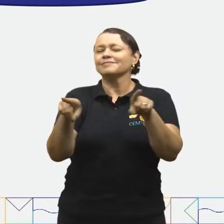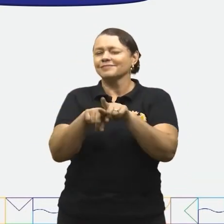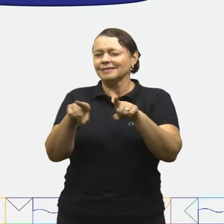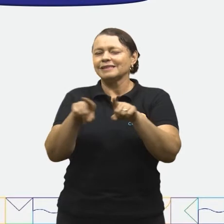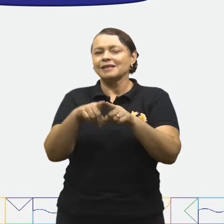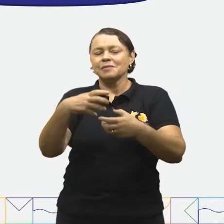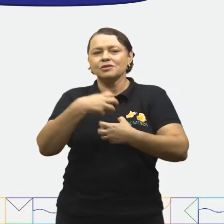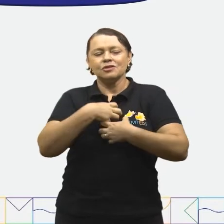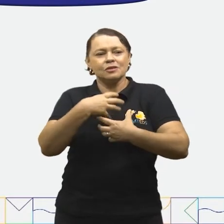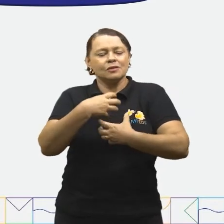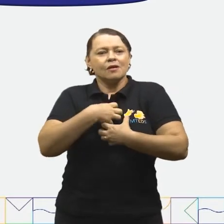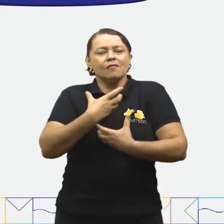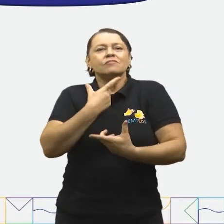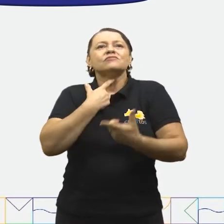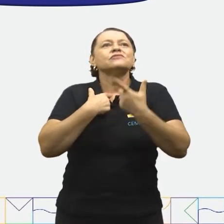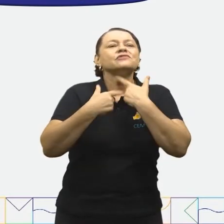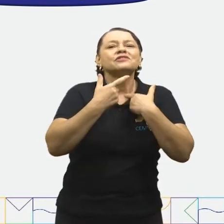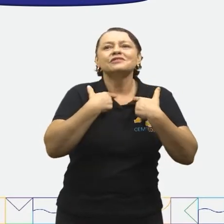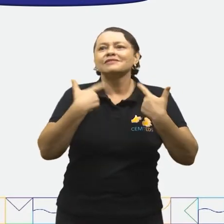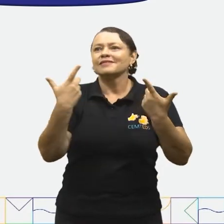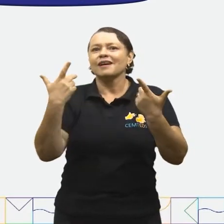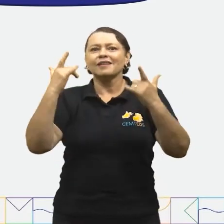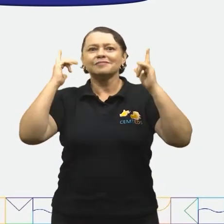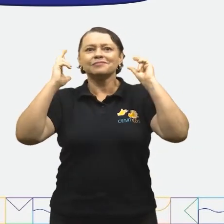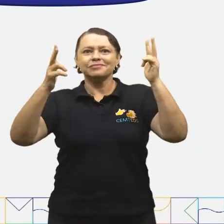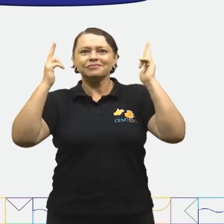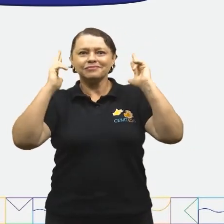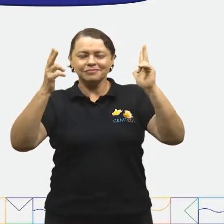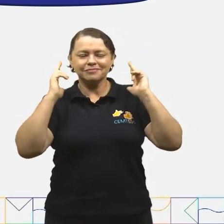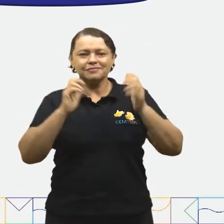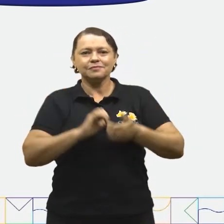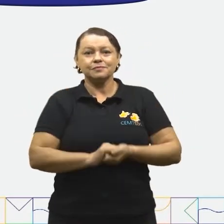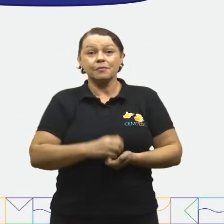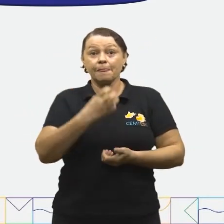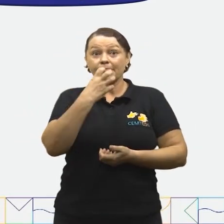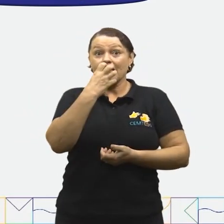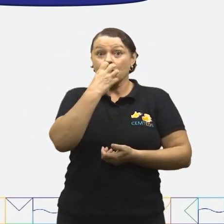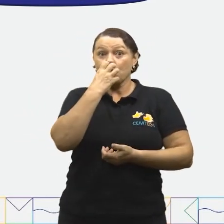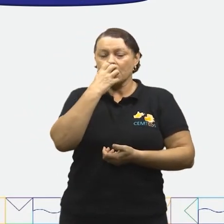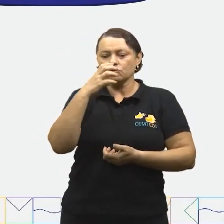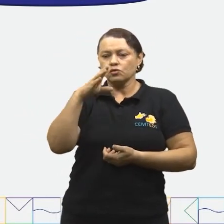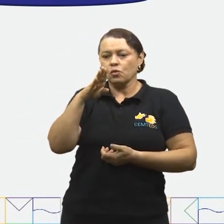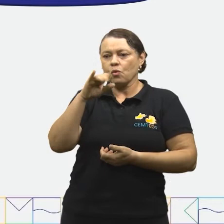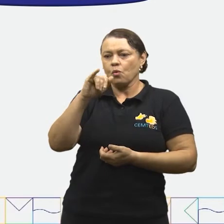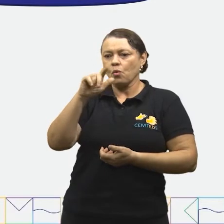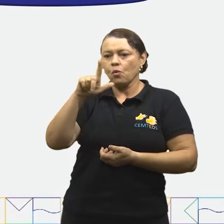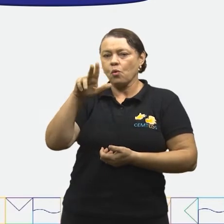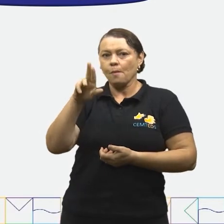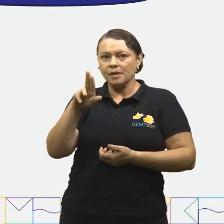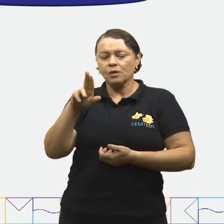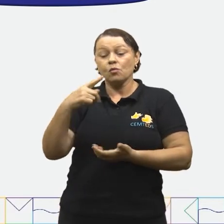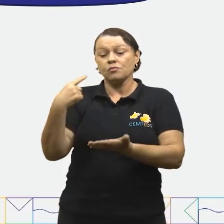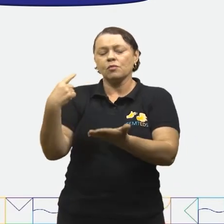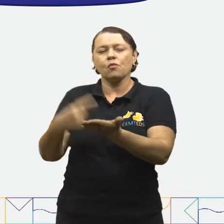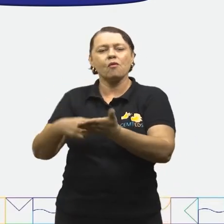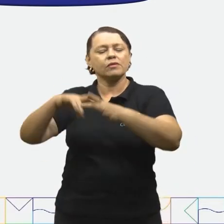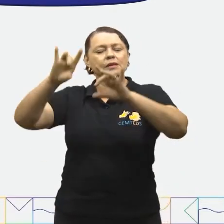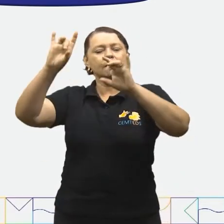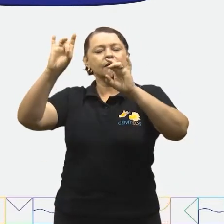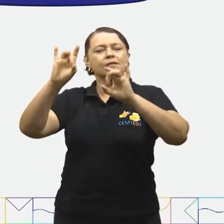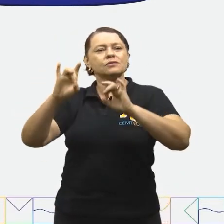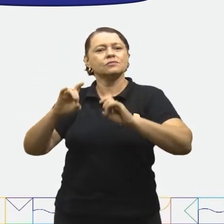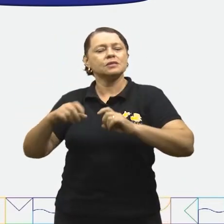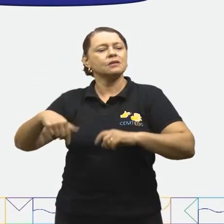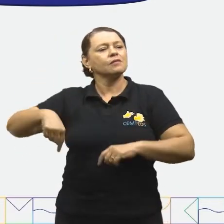tinham o espírito aventureiro. O cachorro da família, Bilu, foi o convidado especial dessa história. Bilu